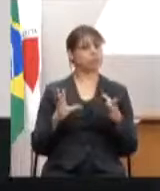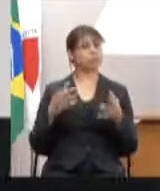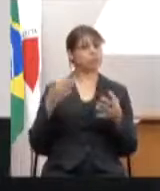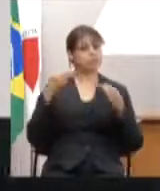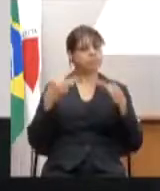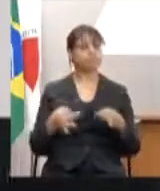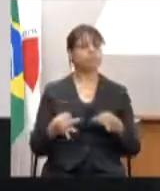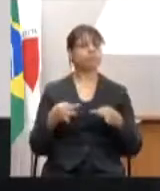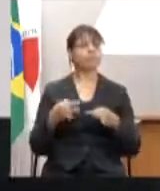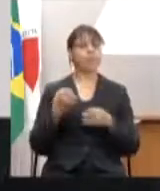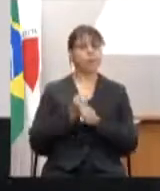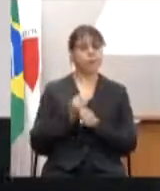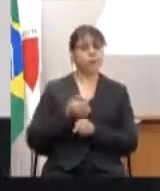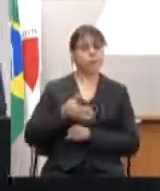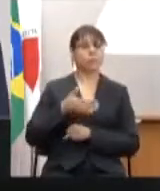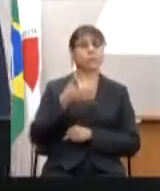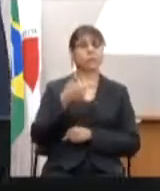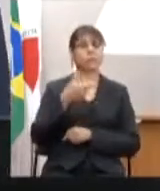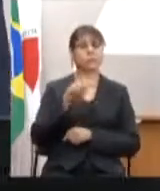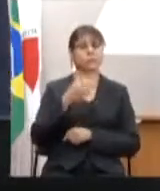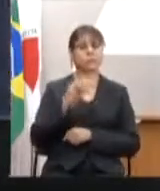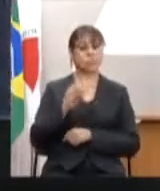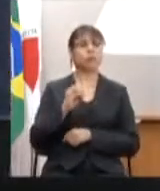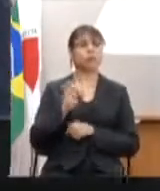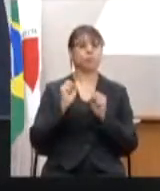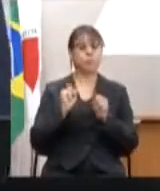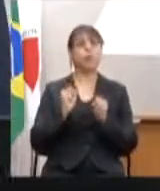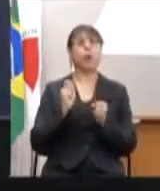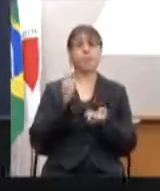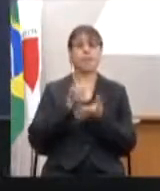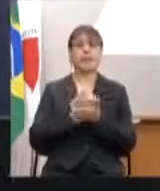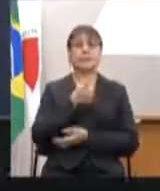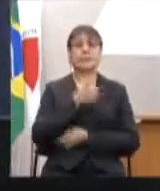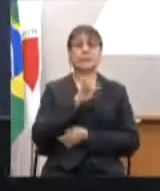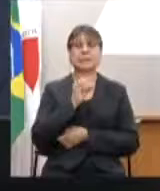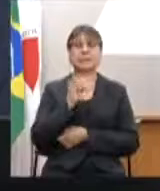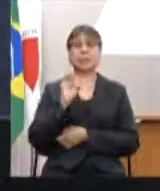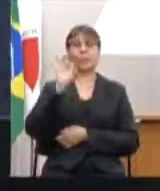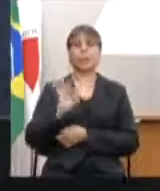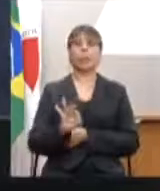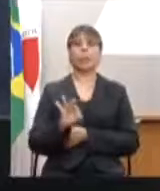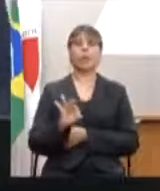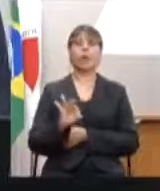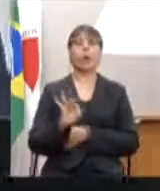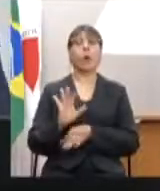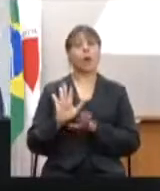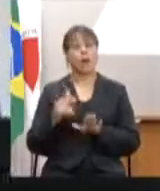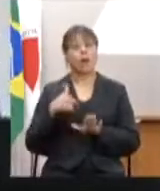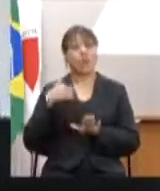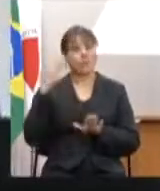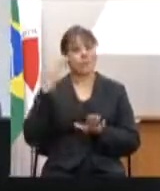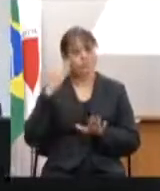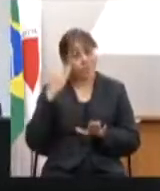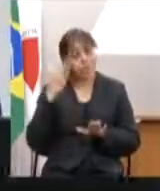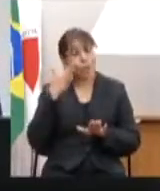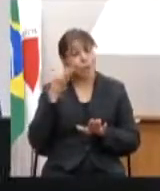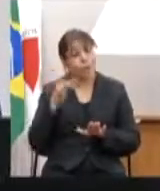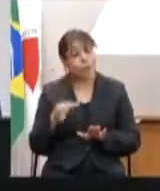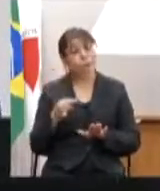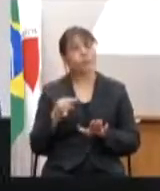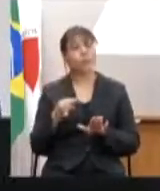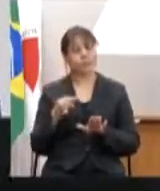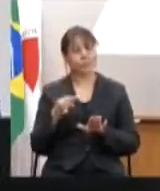pago 100%. E eu entendo, compreendo a questão da pandemia, mas